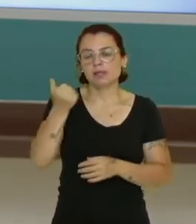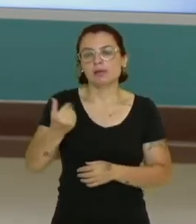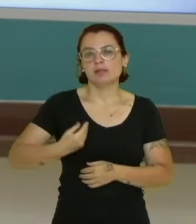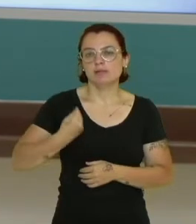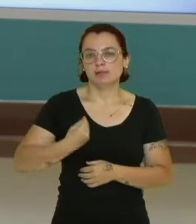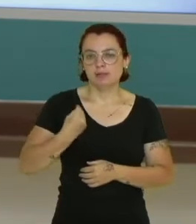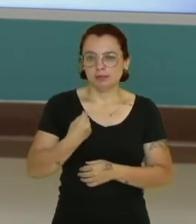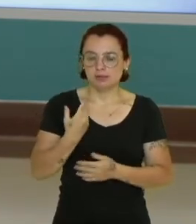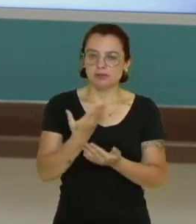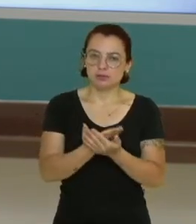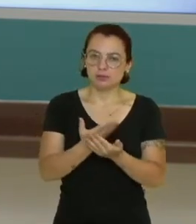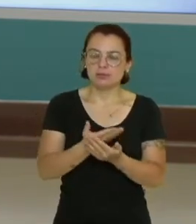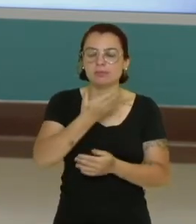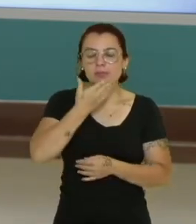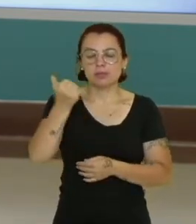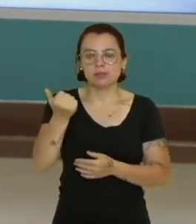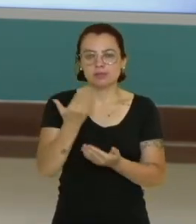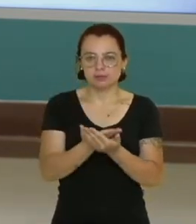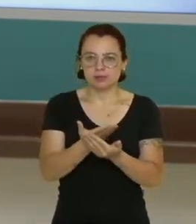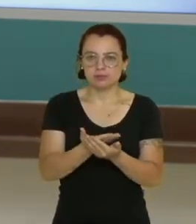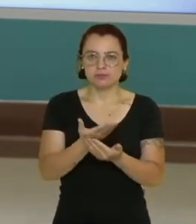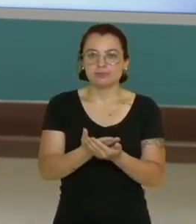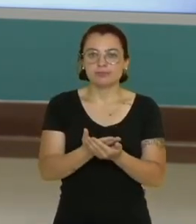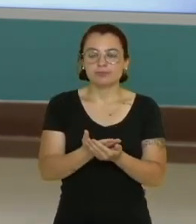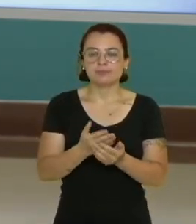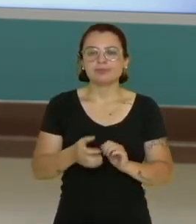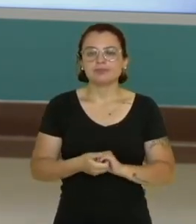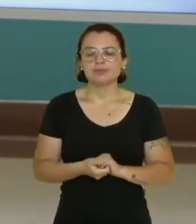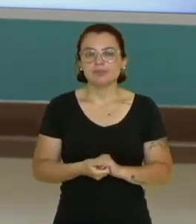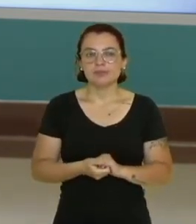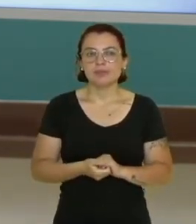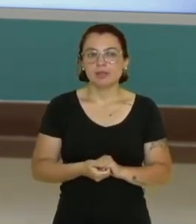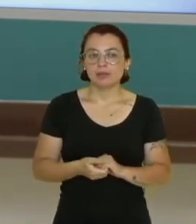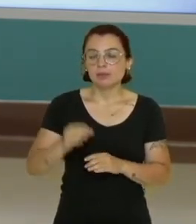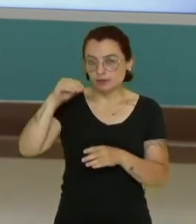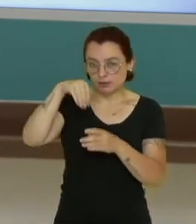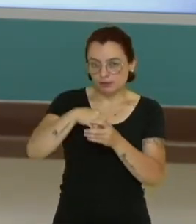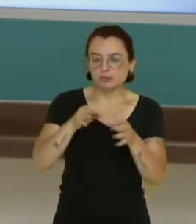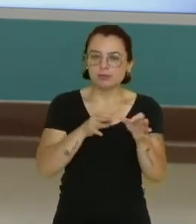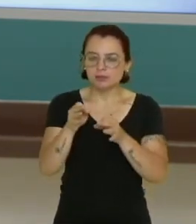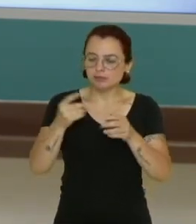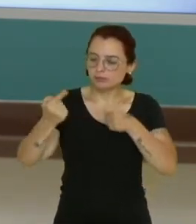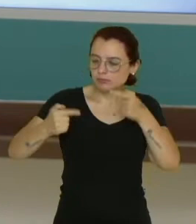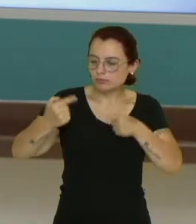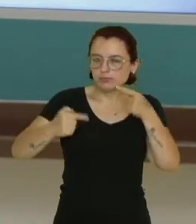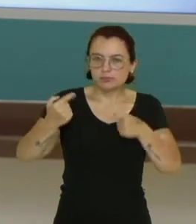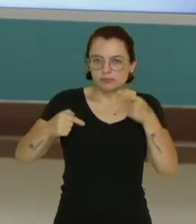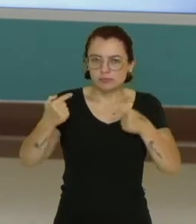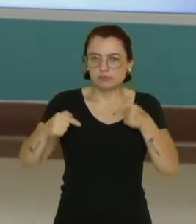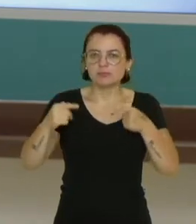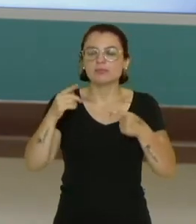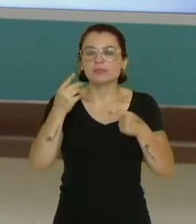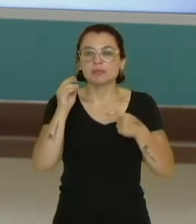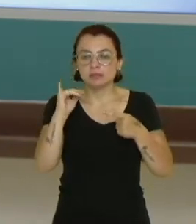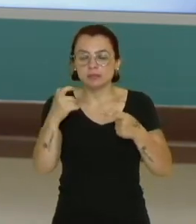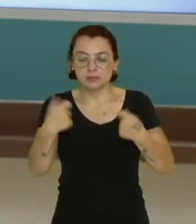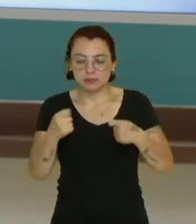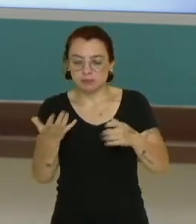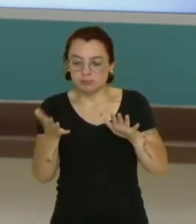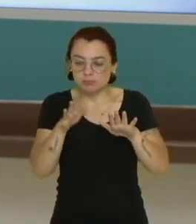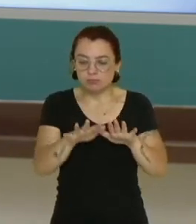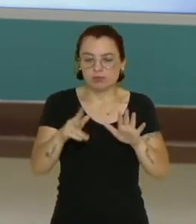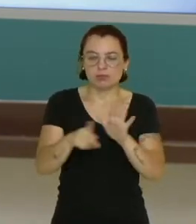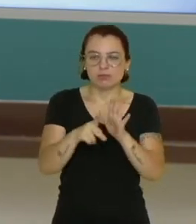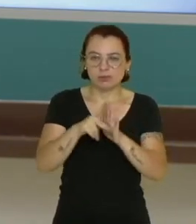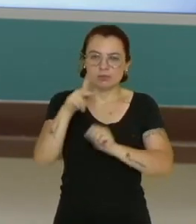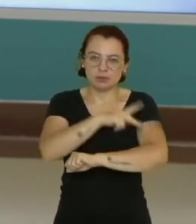escolar e a melhor escola. Então, justamente, aqui deve ser discutido, então, caso seja necessário alguma implementação pedagógica